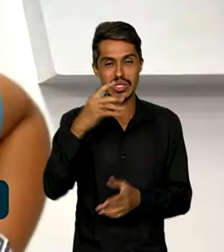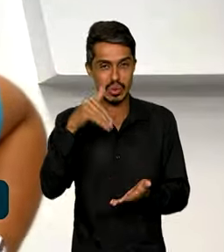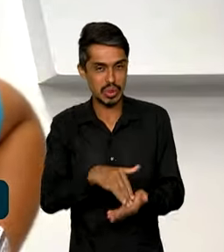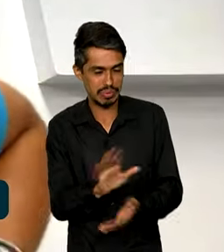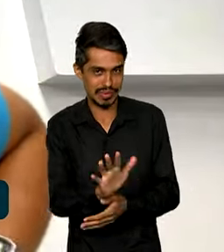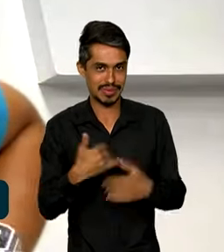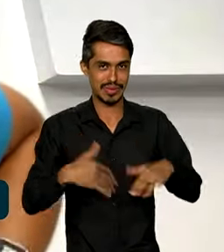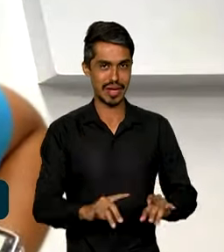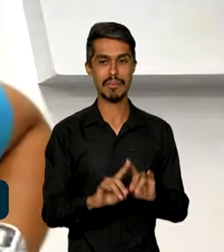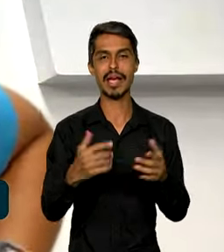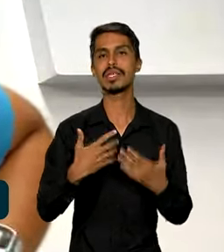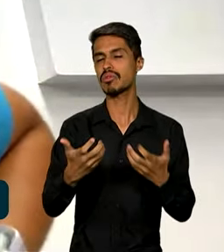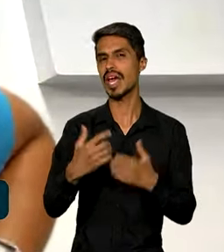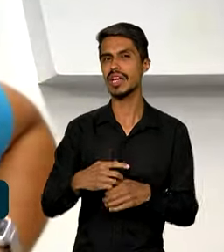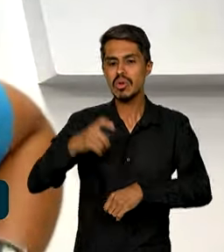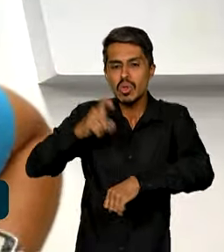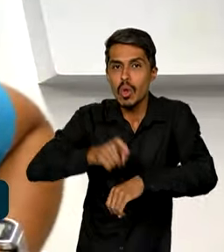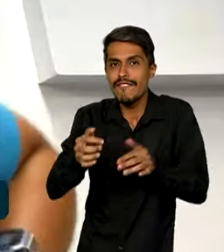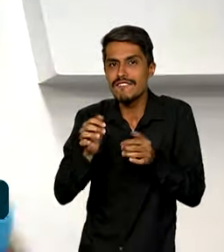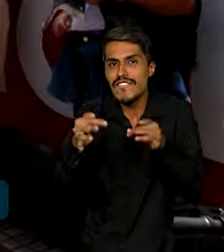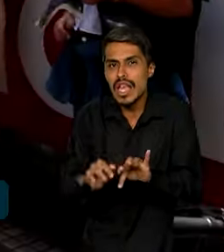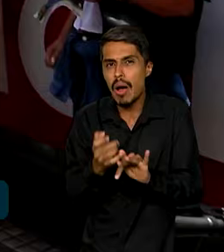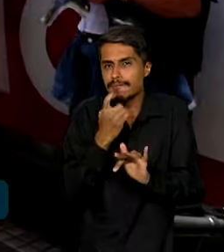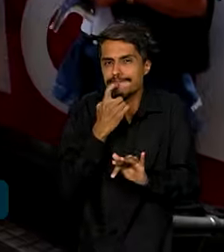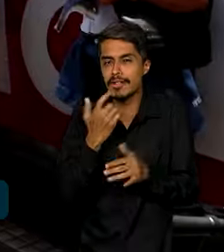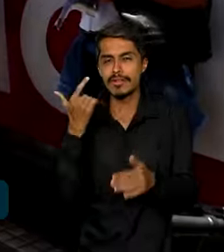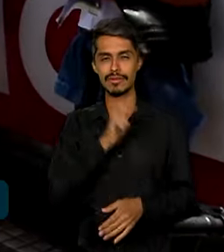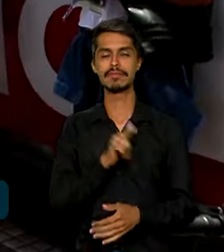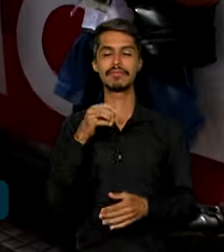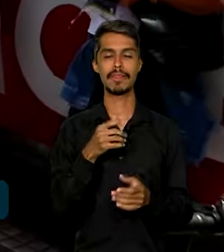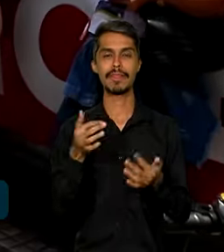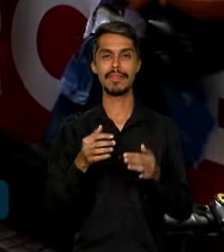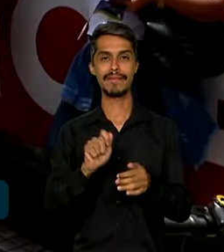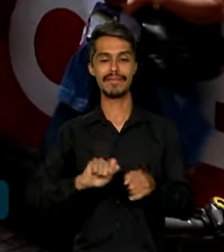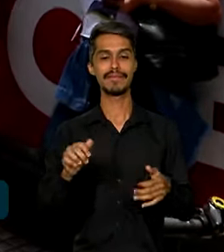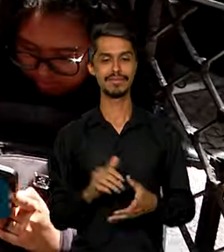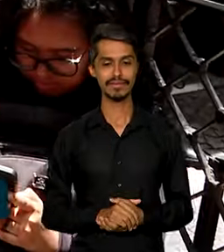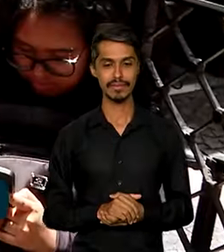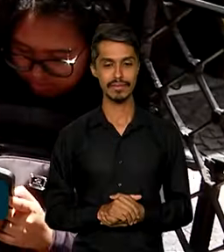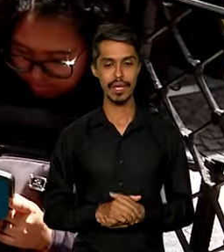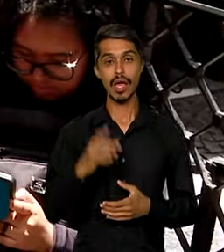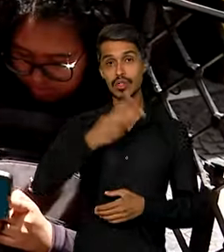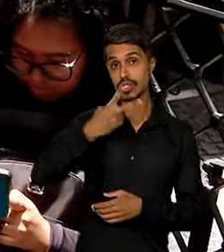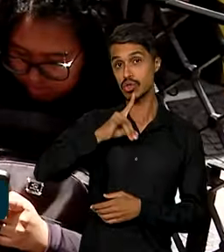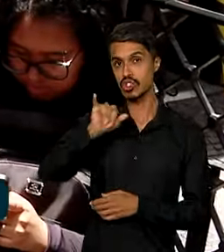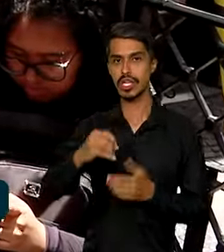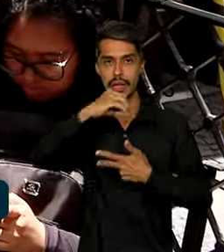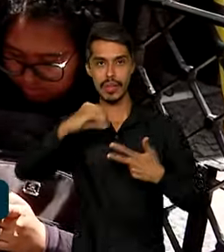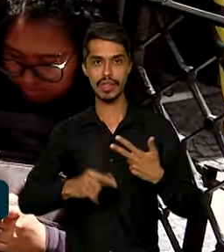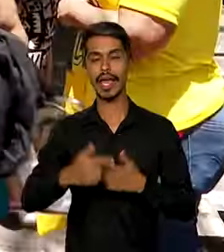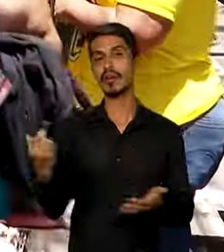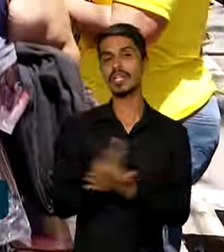eu tento sair no último momento, assim mesmo. O segundo dia de provas do Enem acontece neste domingo, dia